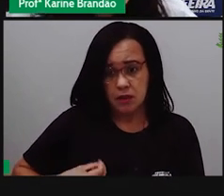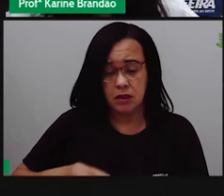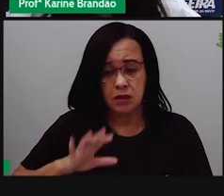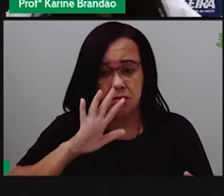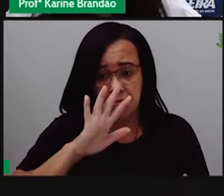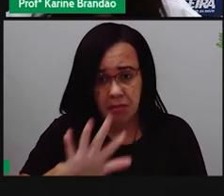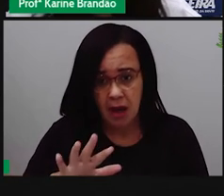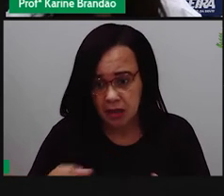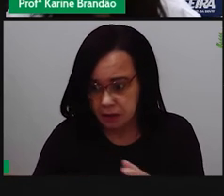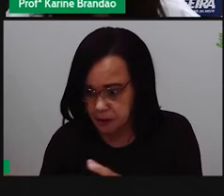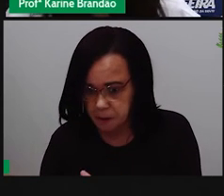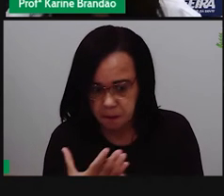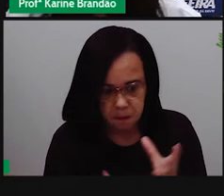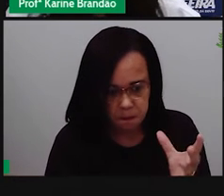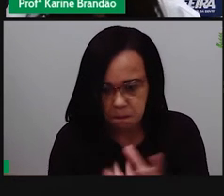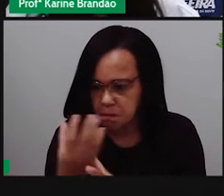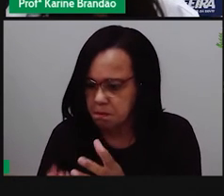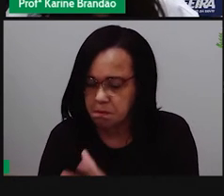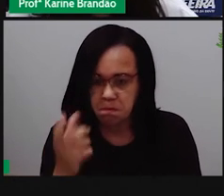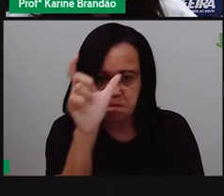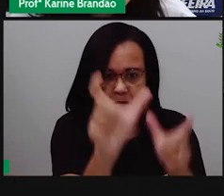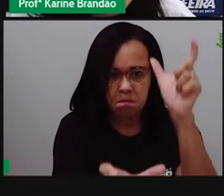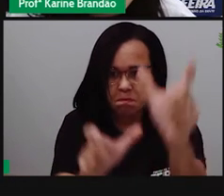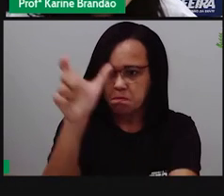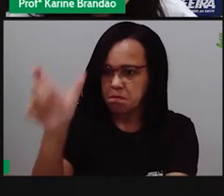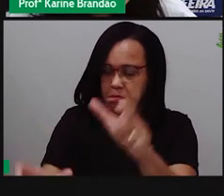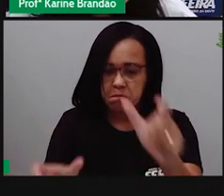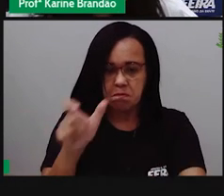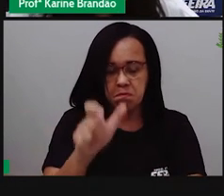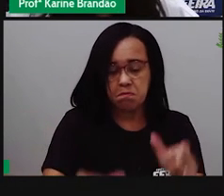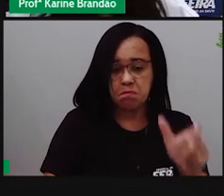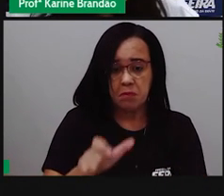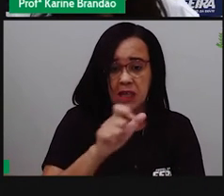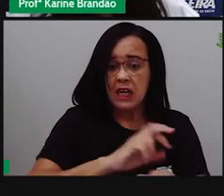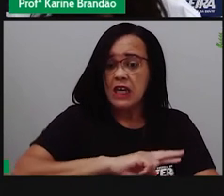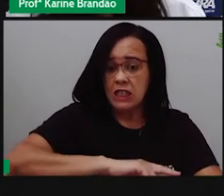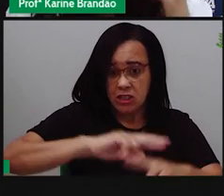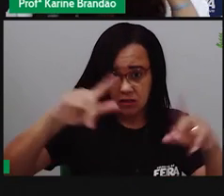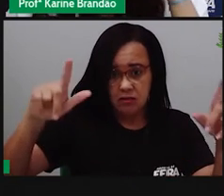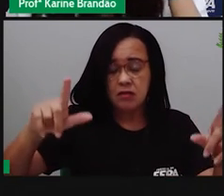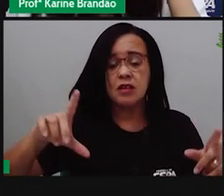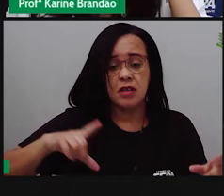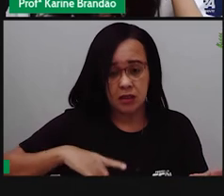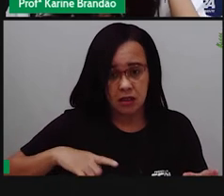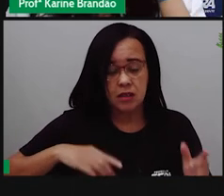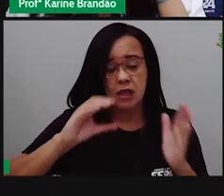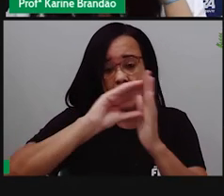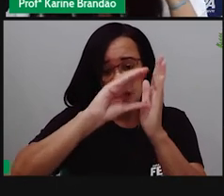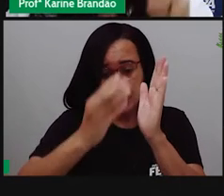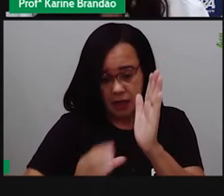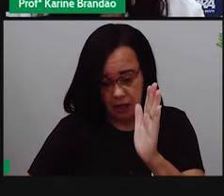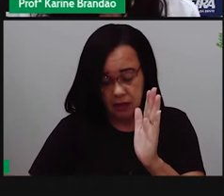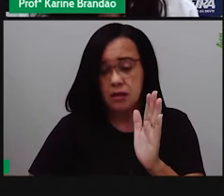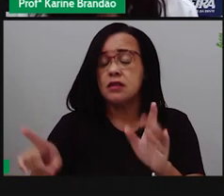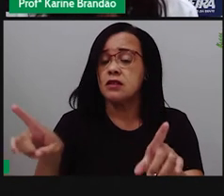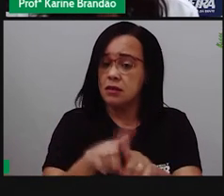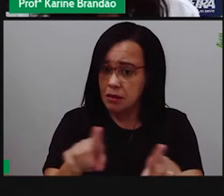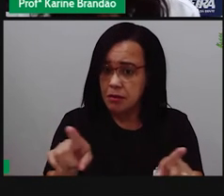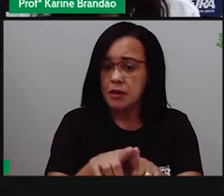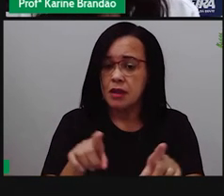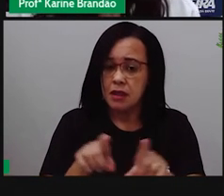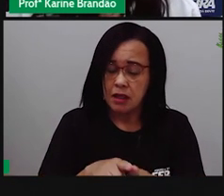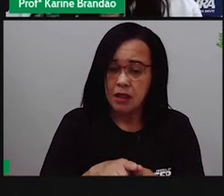aumenta mesmo, o corpo, tamanho, características, né, das mais diversas. Então, a gente começa a perceber a